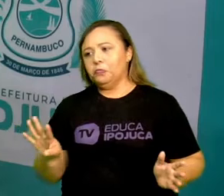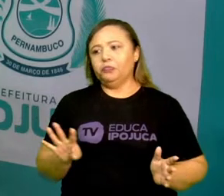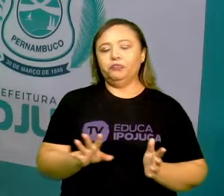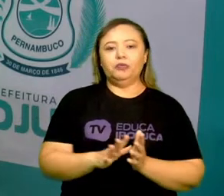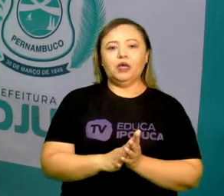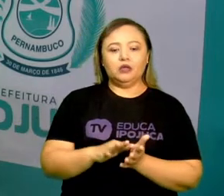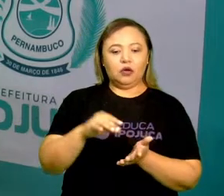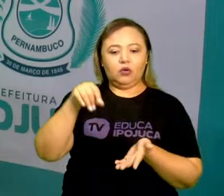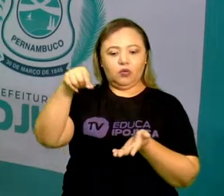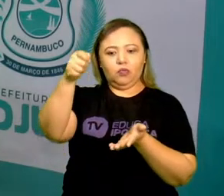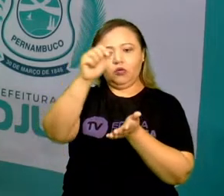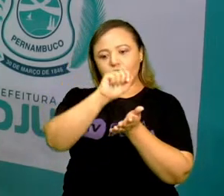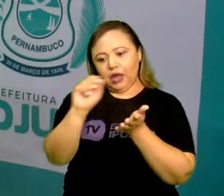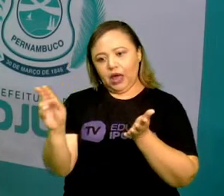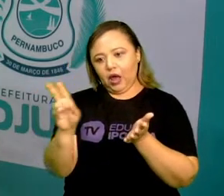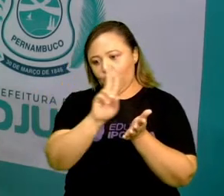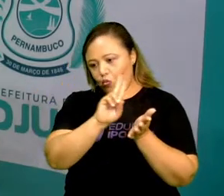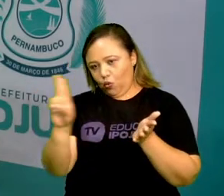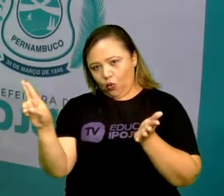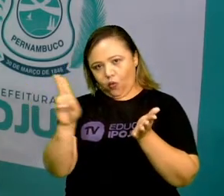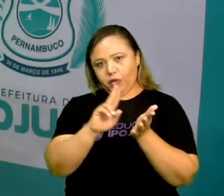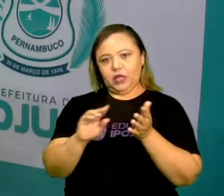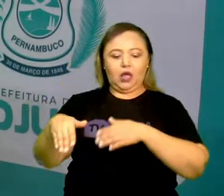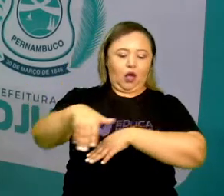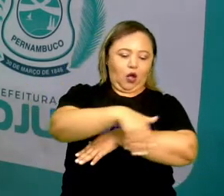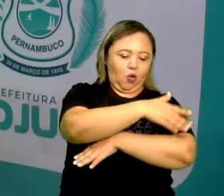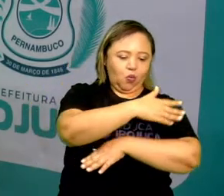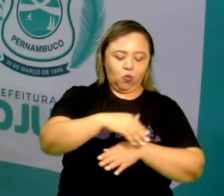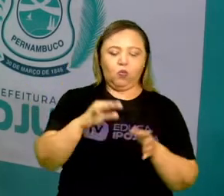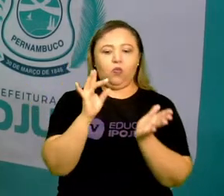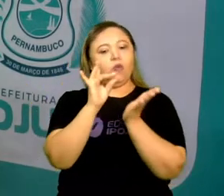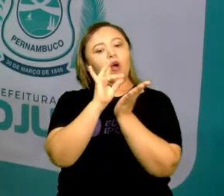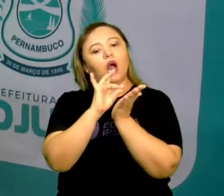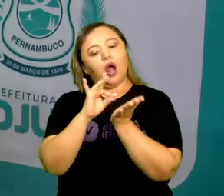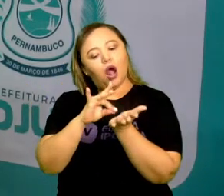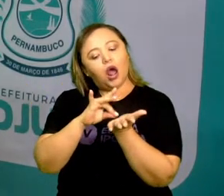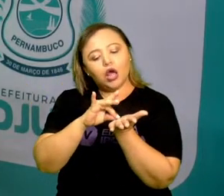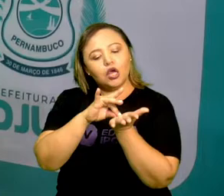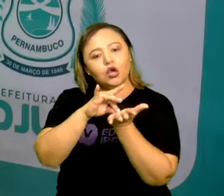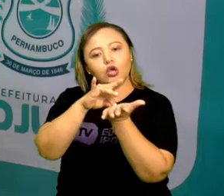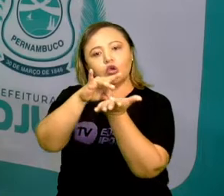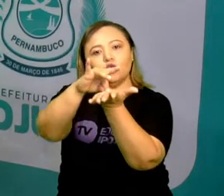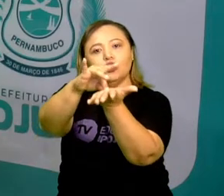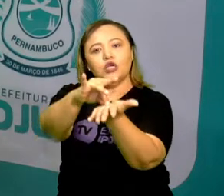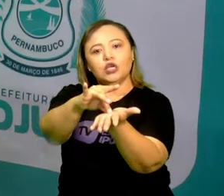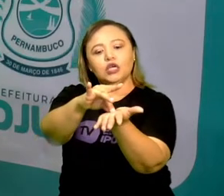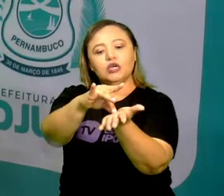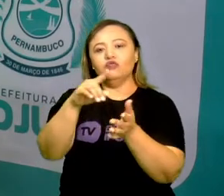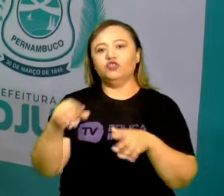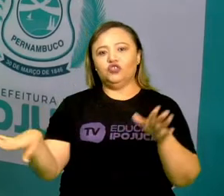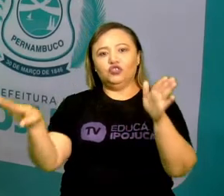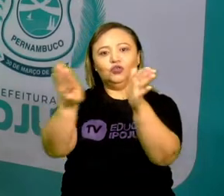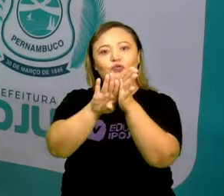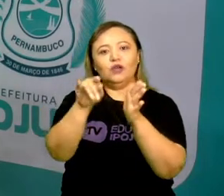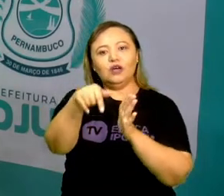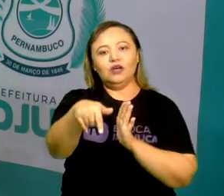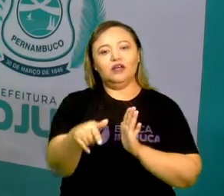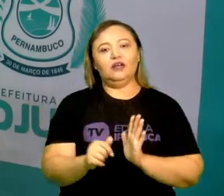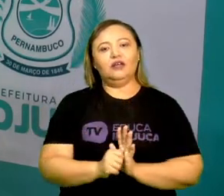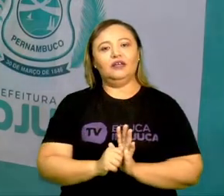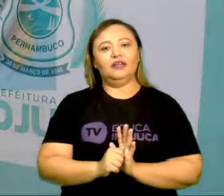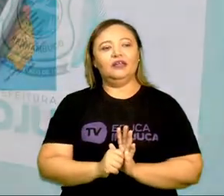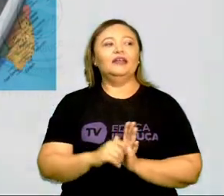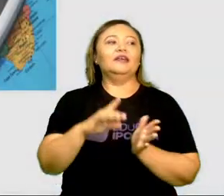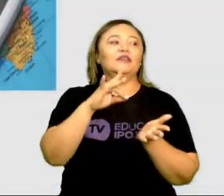coloco lá no GPS o endereço e o GPS me leva certinho ao local que eu quero ir. Mas o que é o GPS?